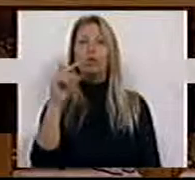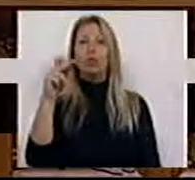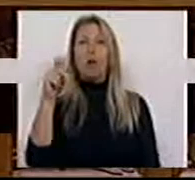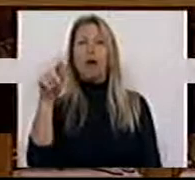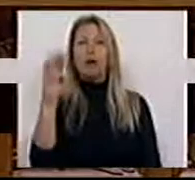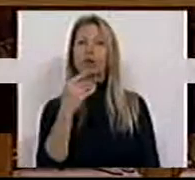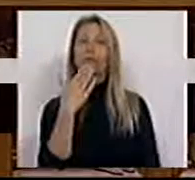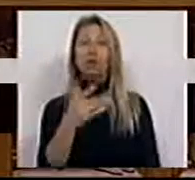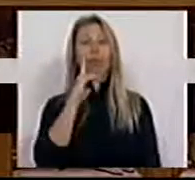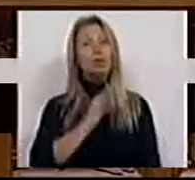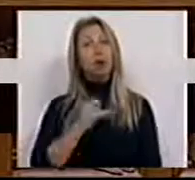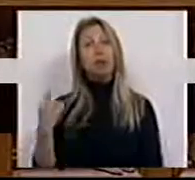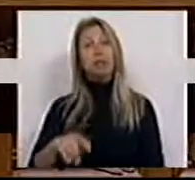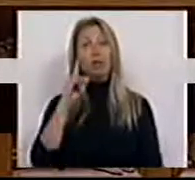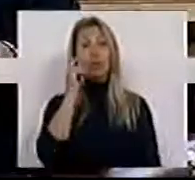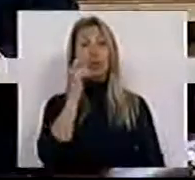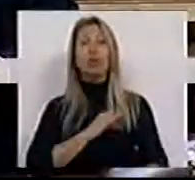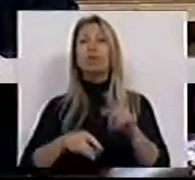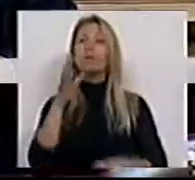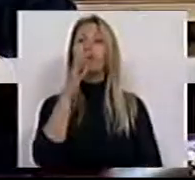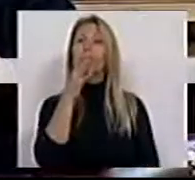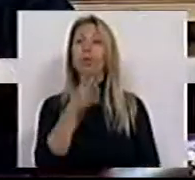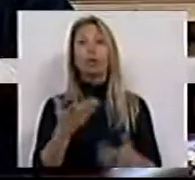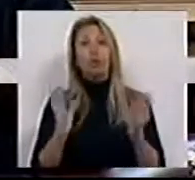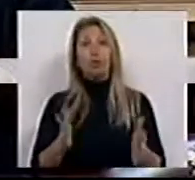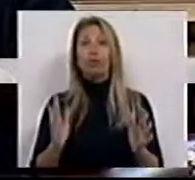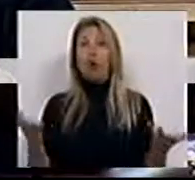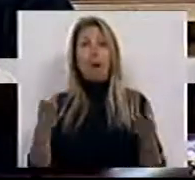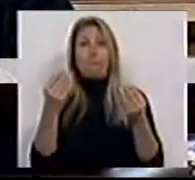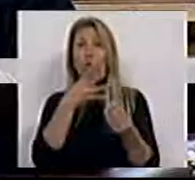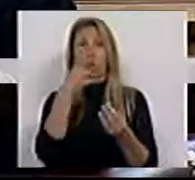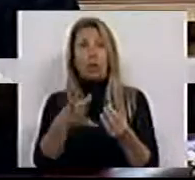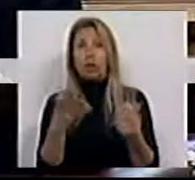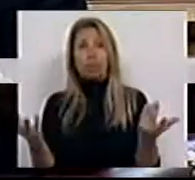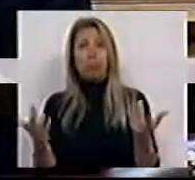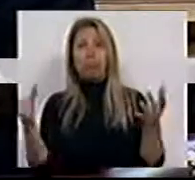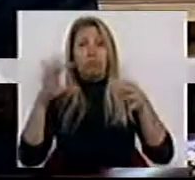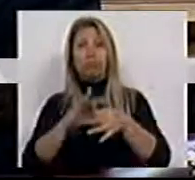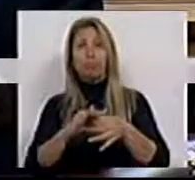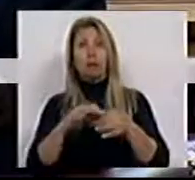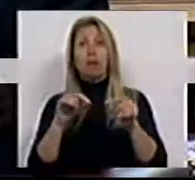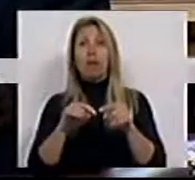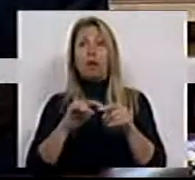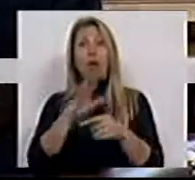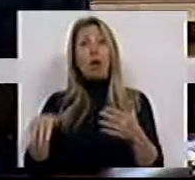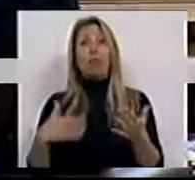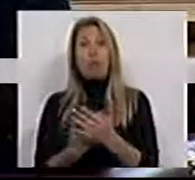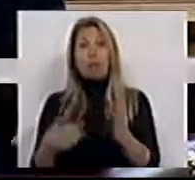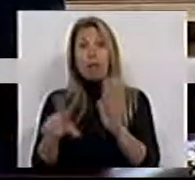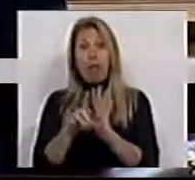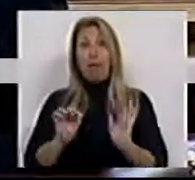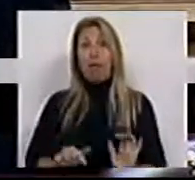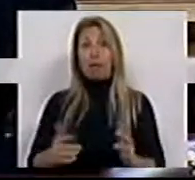Senhor Presidente, Senhoras e Senhores Deputados, já foi muito dito neste debate sobre a proposta de lei que está em cima da mesa,